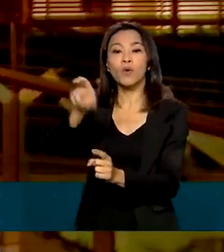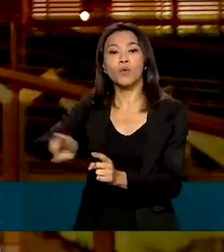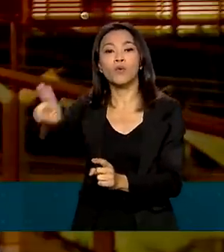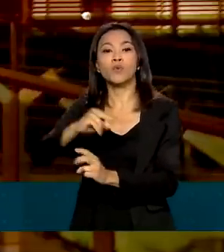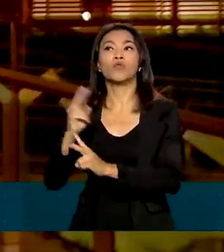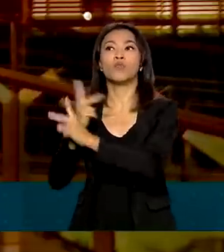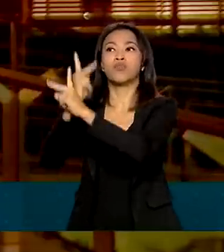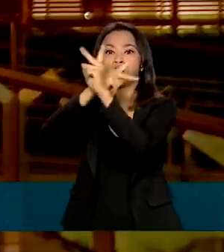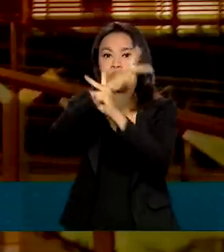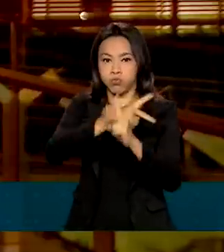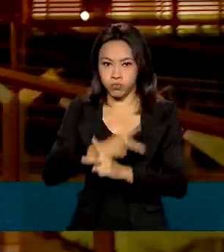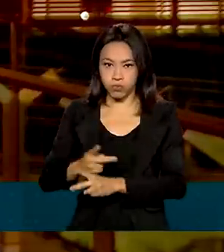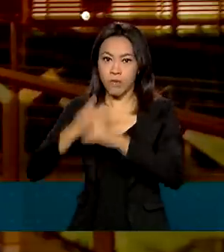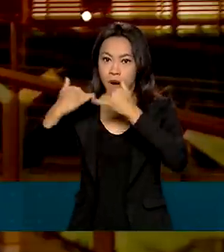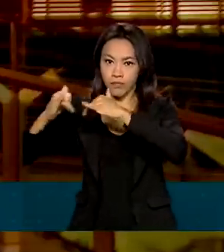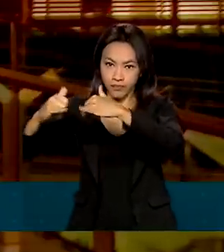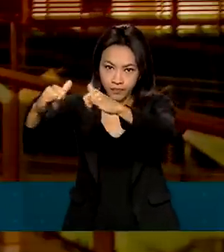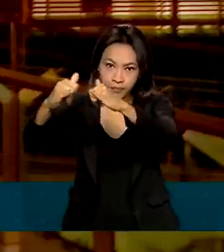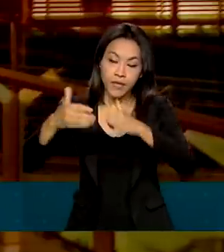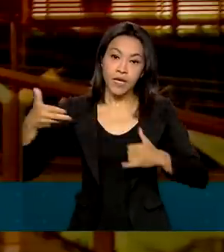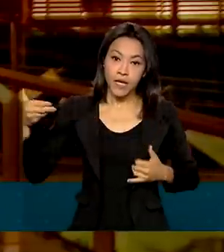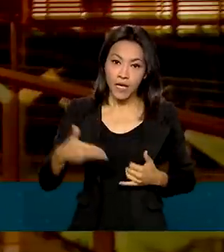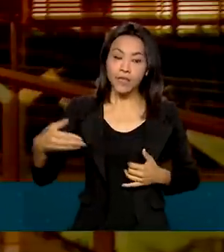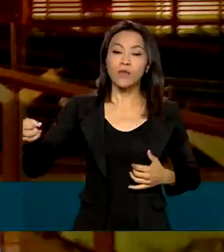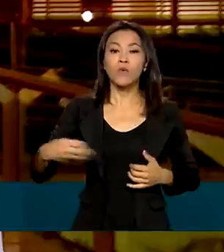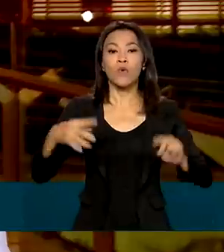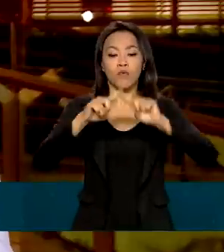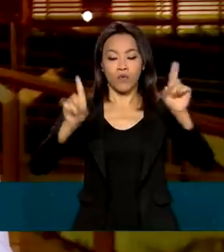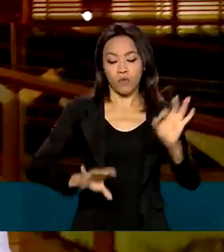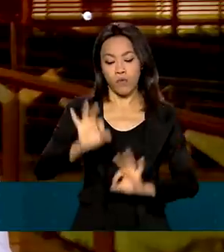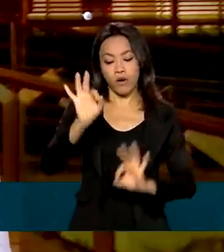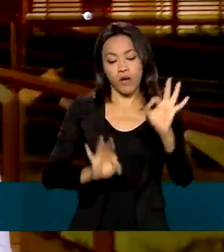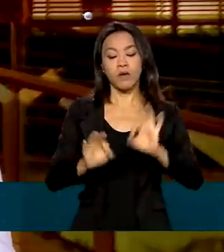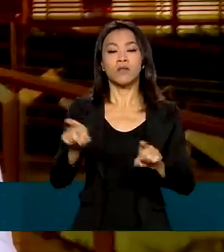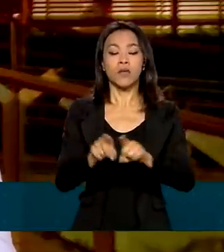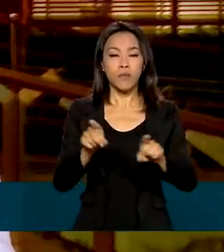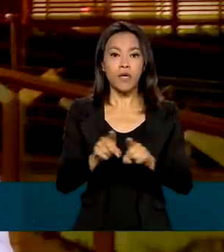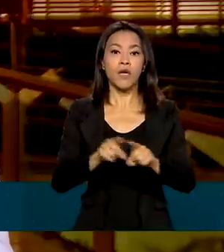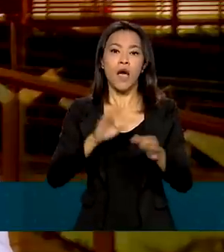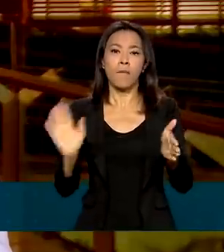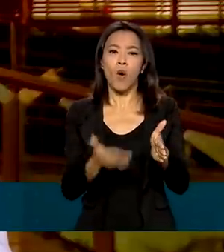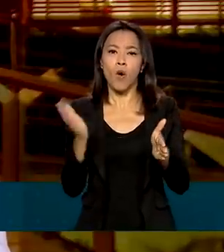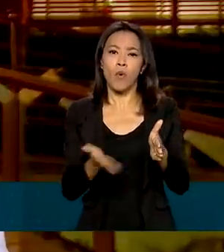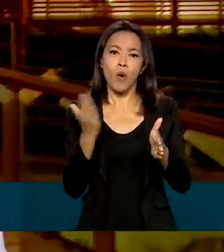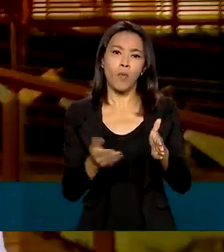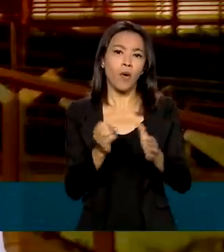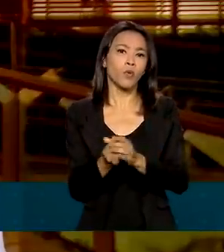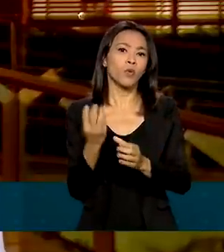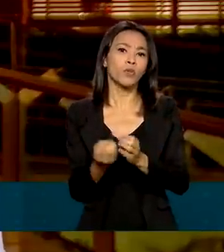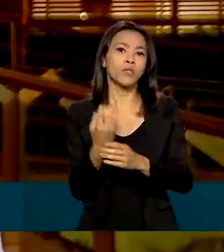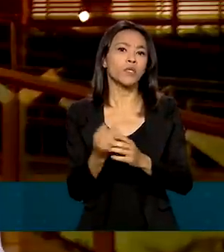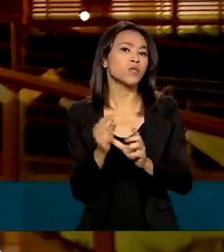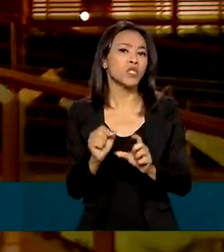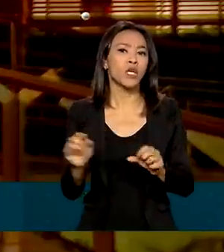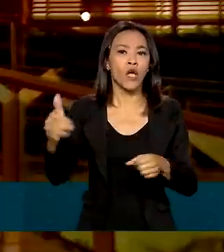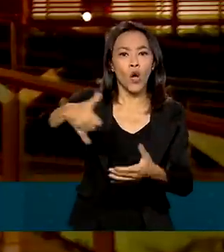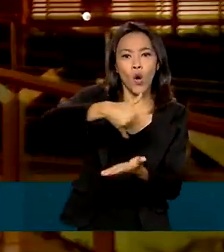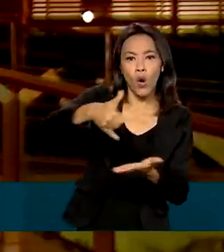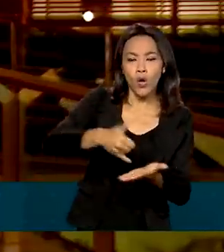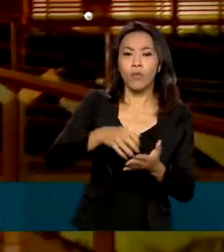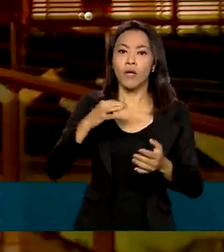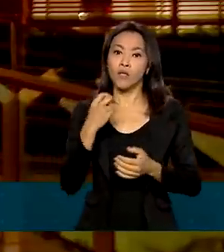setor de petróleo, o novo plano prevê o aumento de produção de óleo de 2,9 milhões para 5